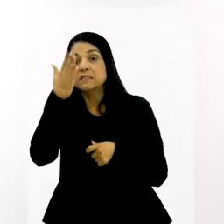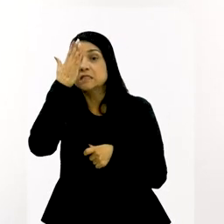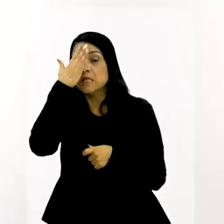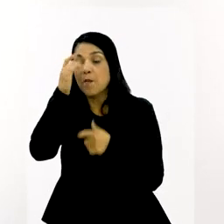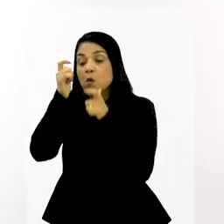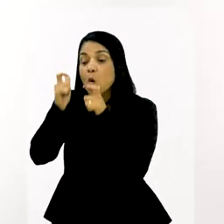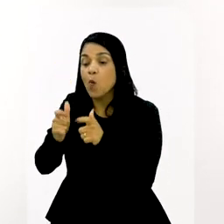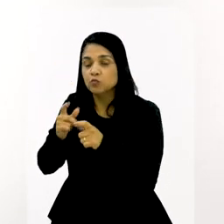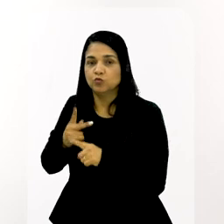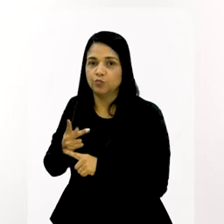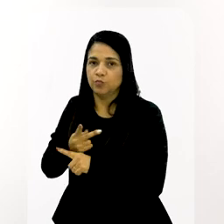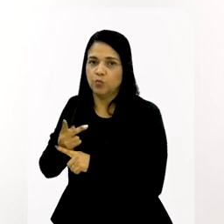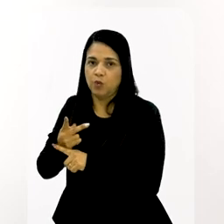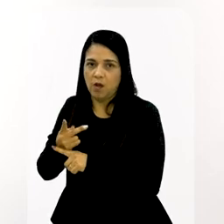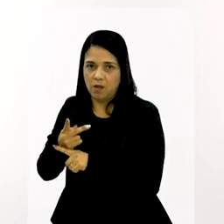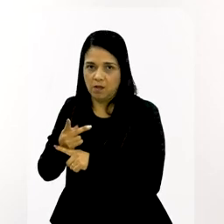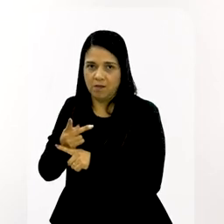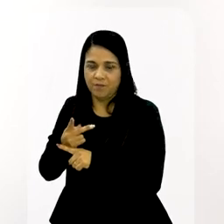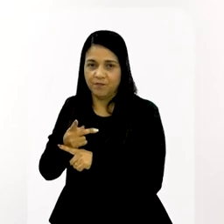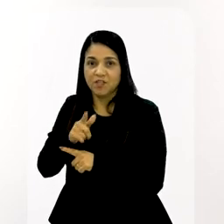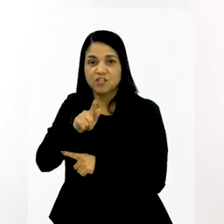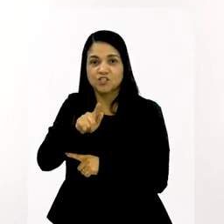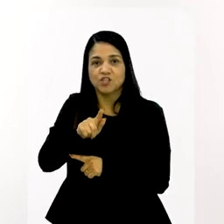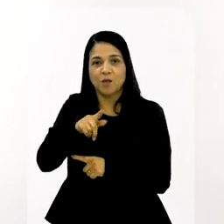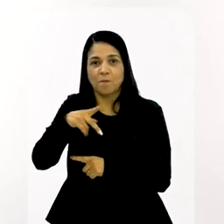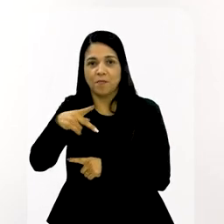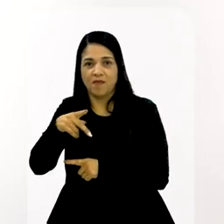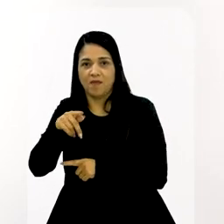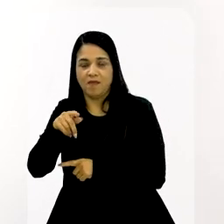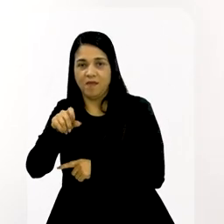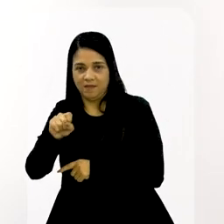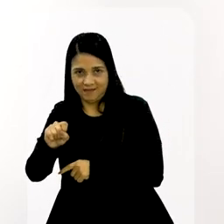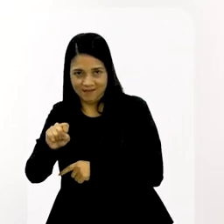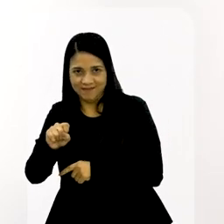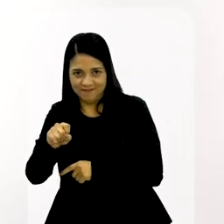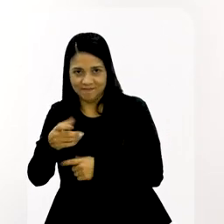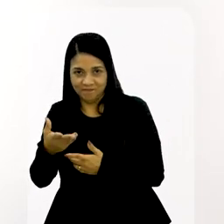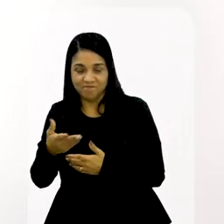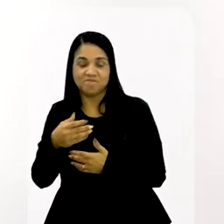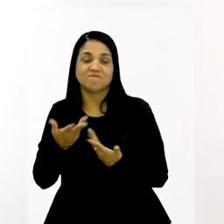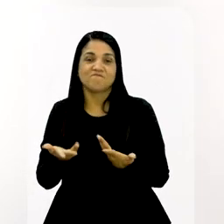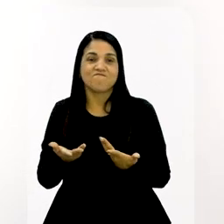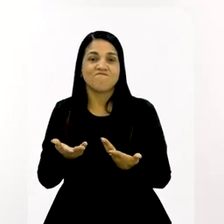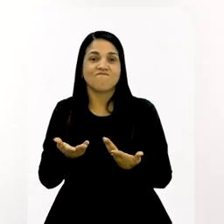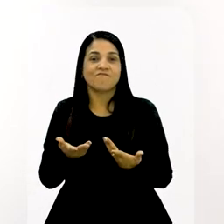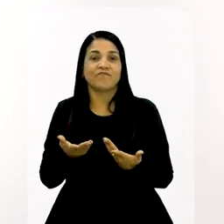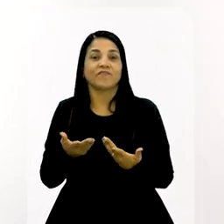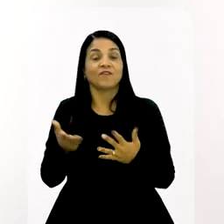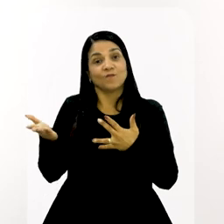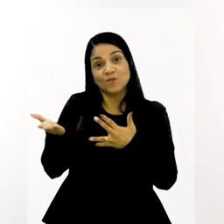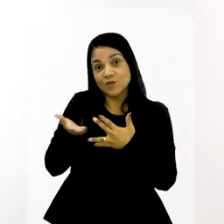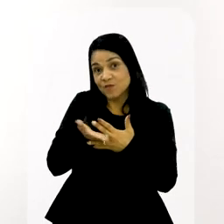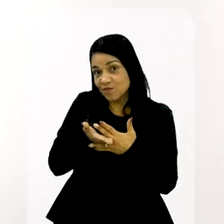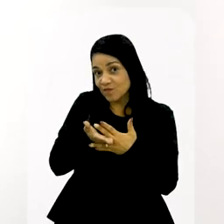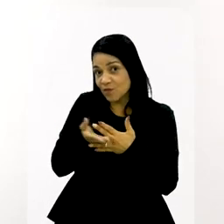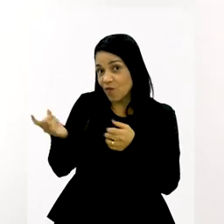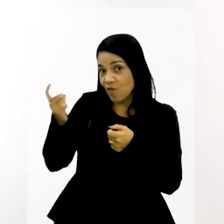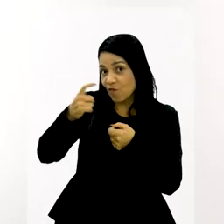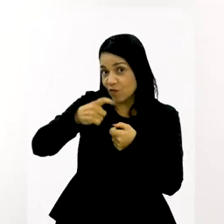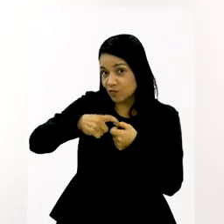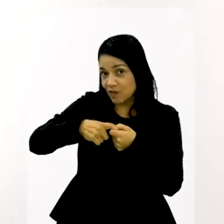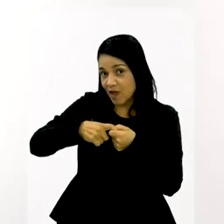se você precisar, você sabe aonde vai procurar. Você mesmo avisa aonde vai procurar. Bem,